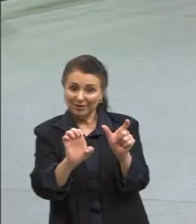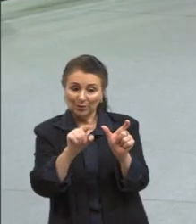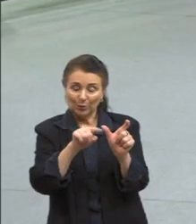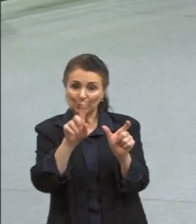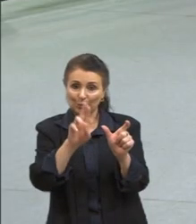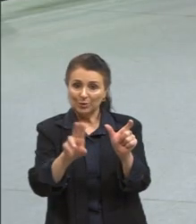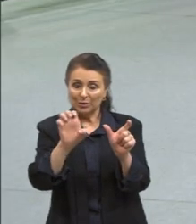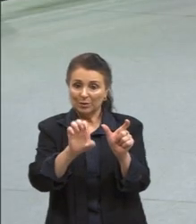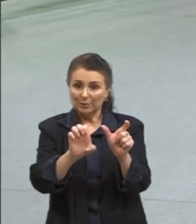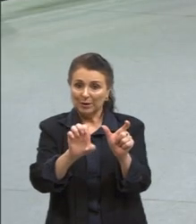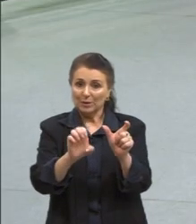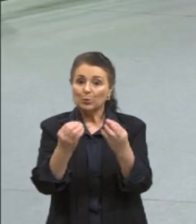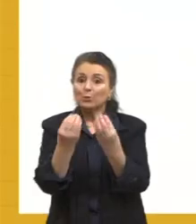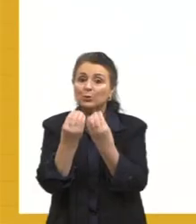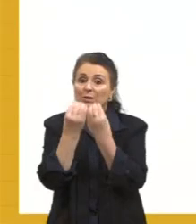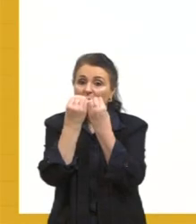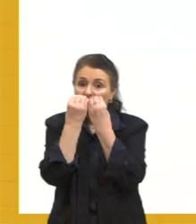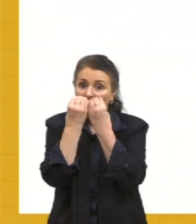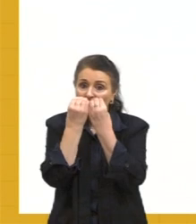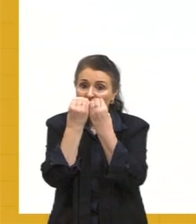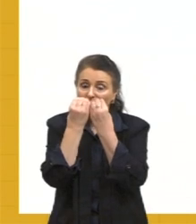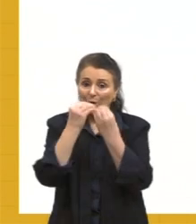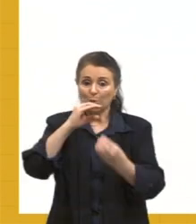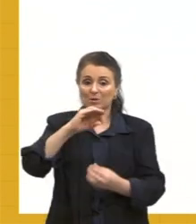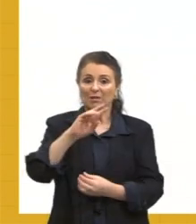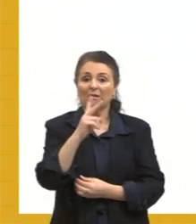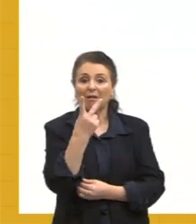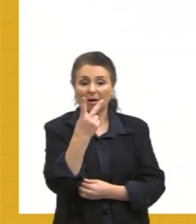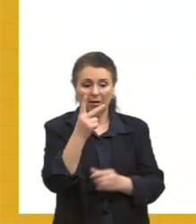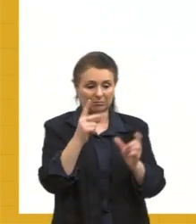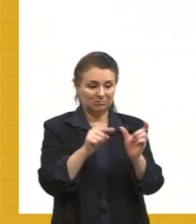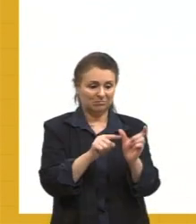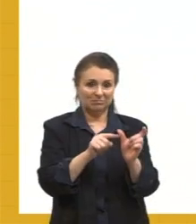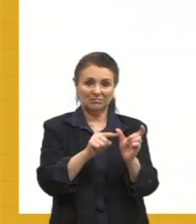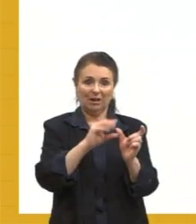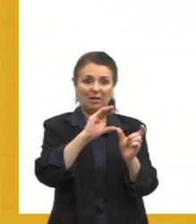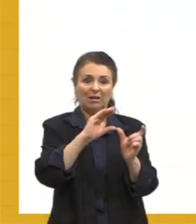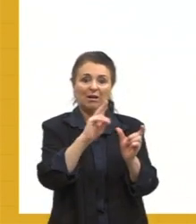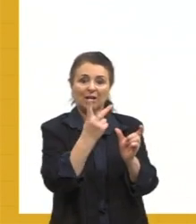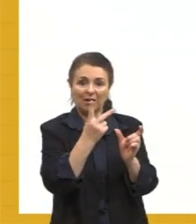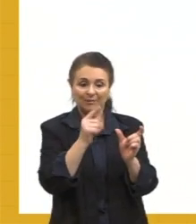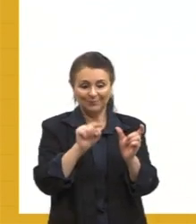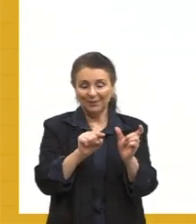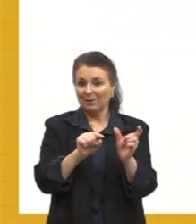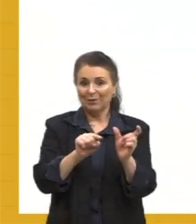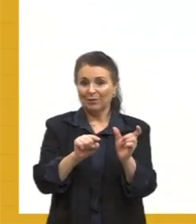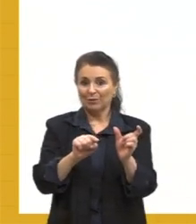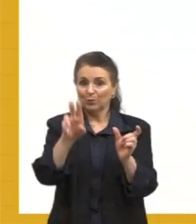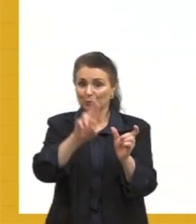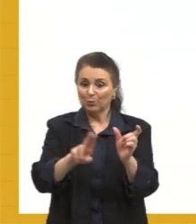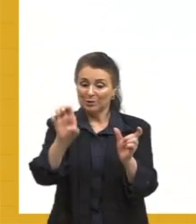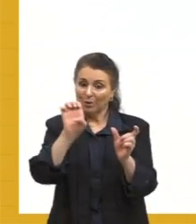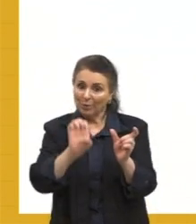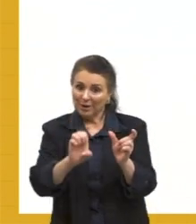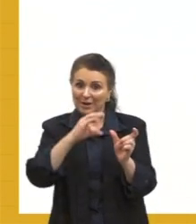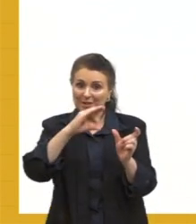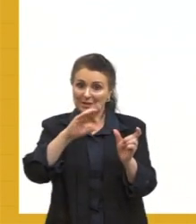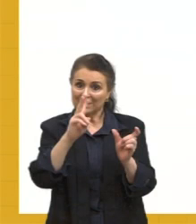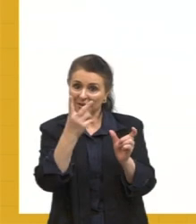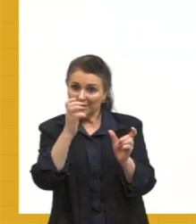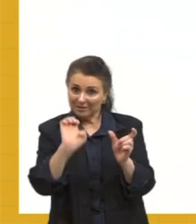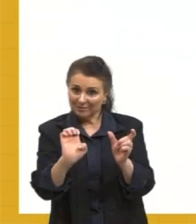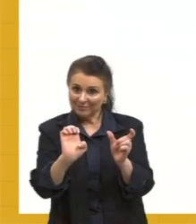para o sanduíche, o CH não termina sozinho em língua portuguesa, ele precisa de alguma outra vogal.